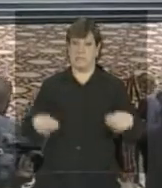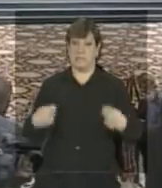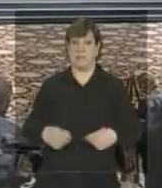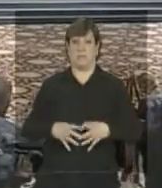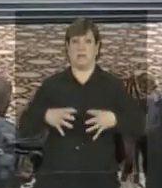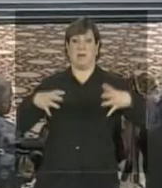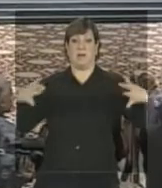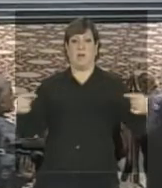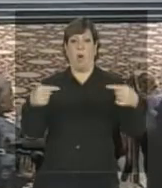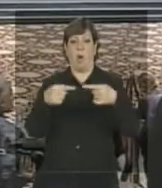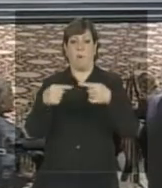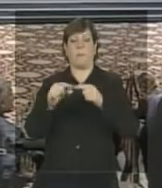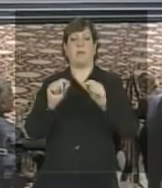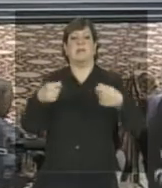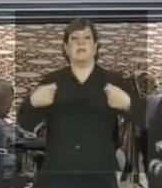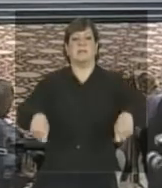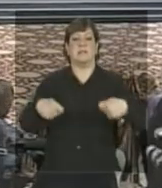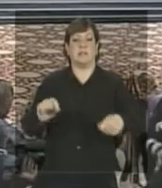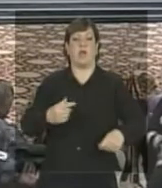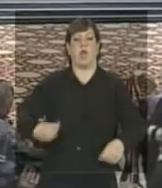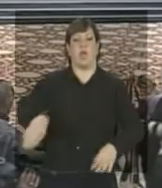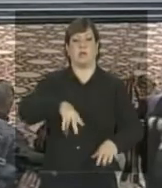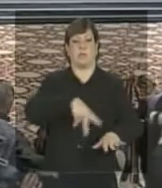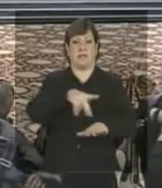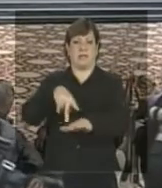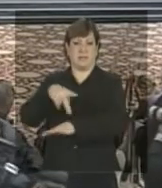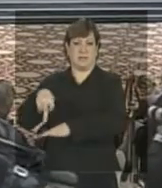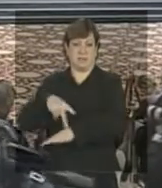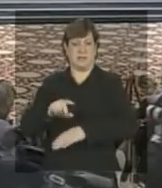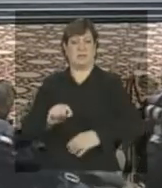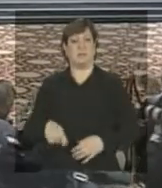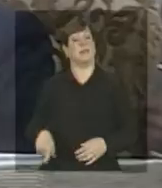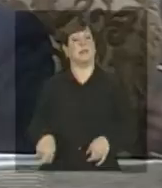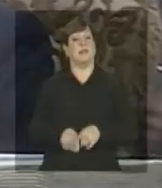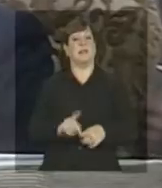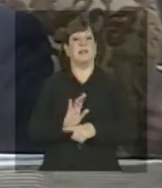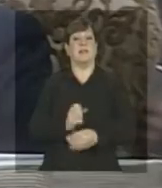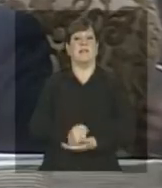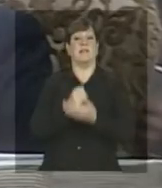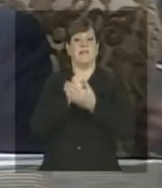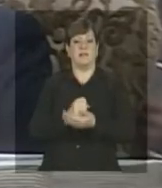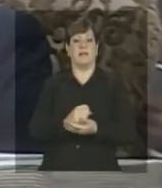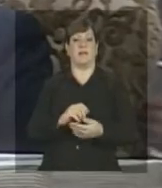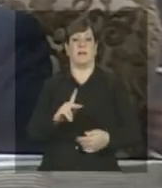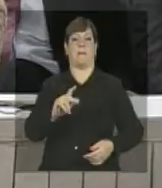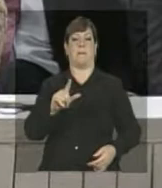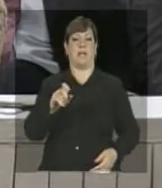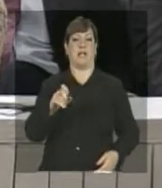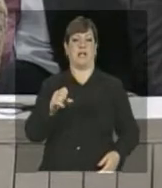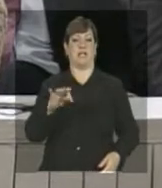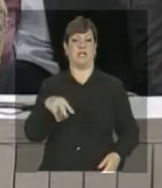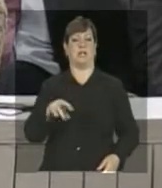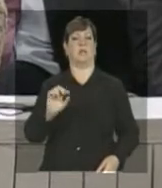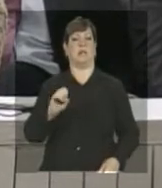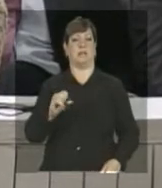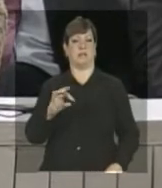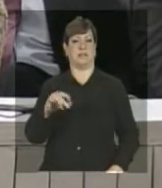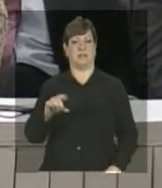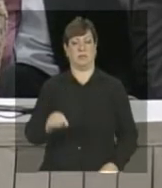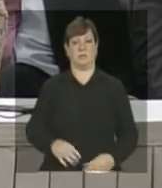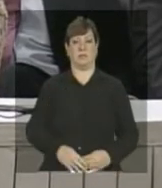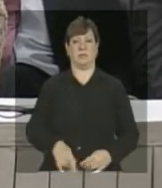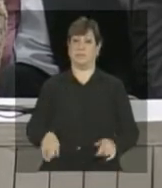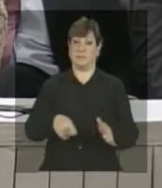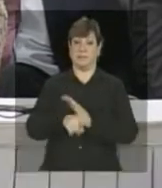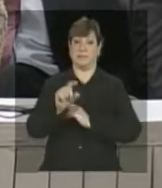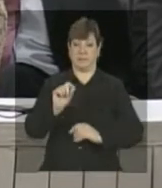compatível com as necessidades de nossos países. E defendeu a criação do Estado palestino. O Oriente Médio tem que deixar